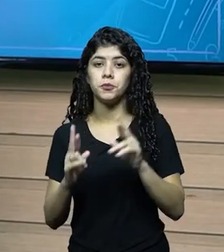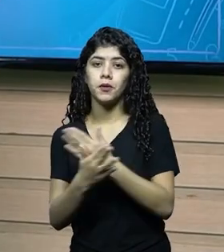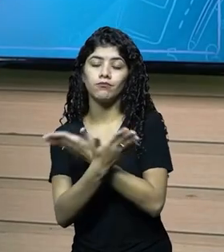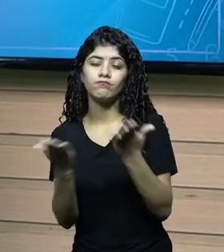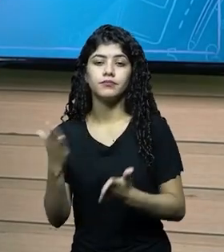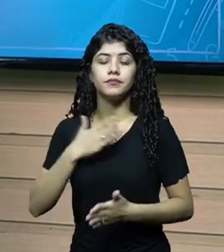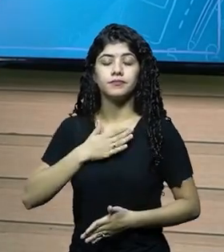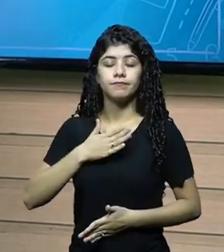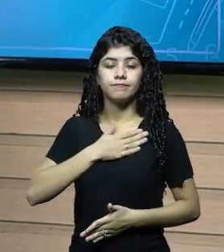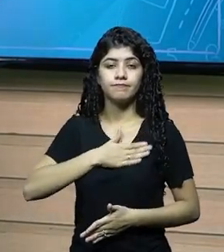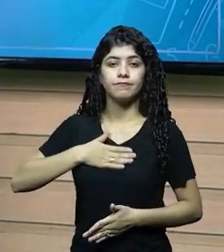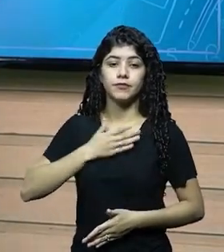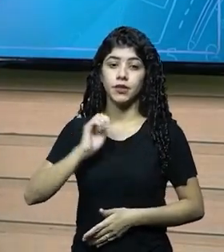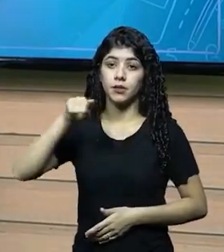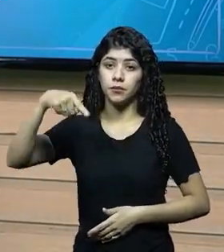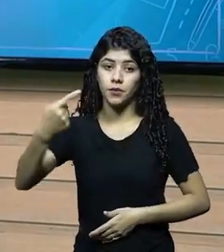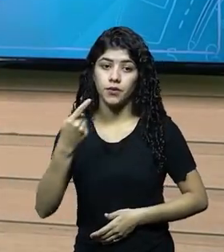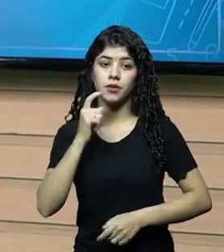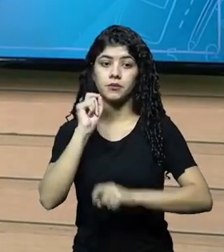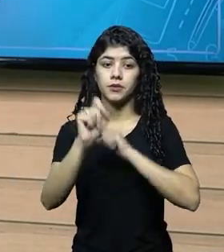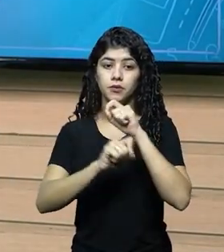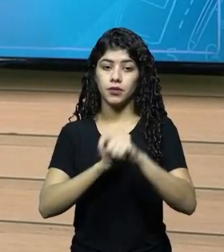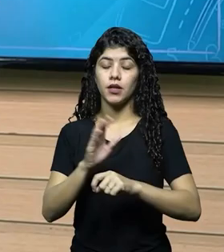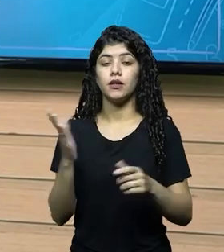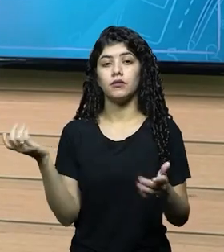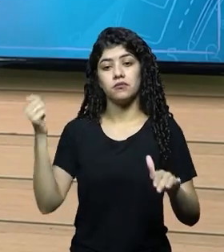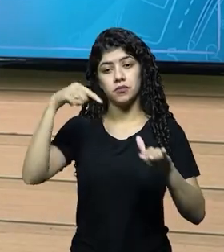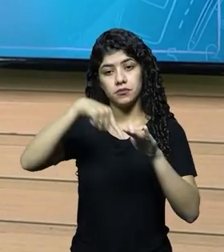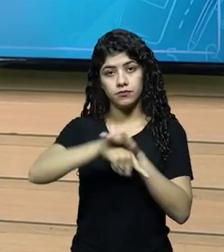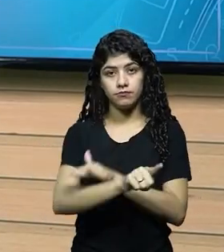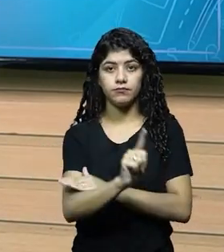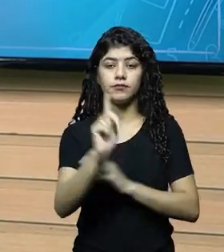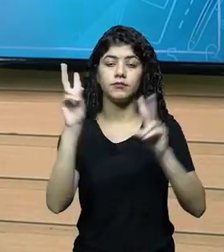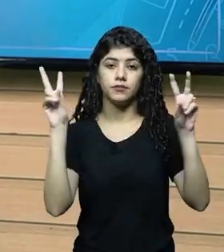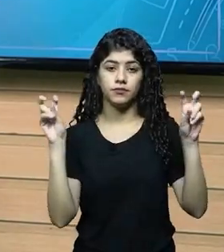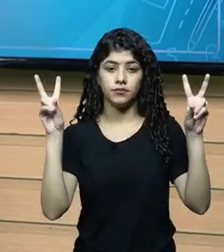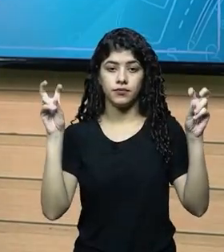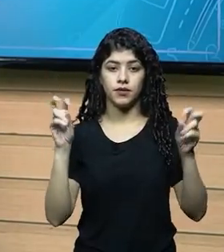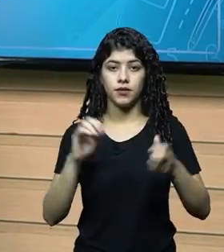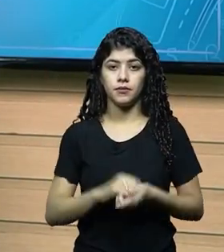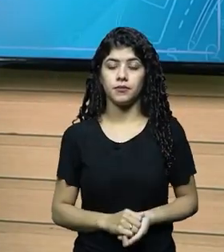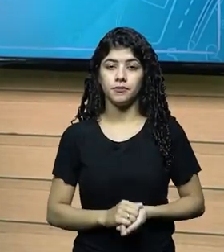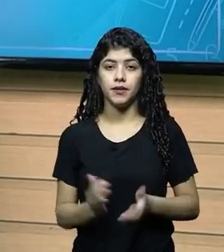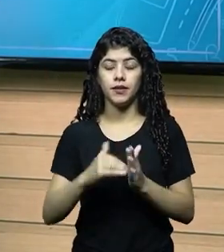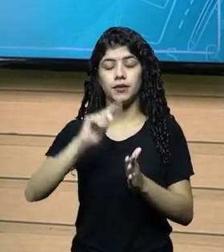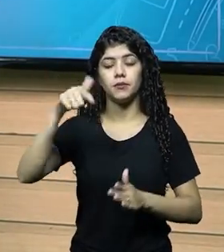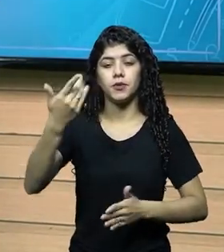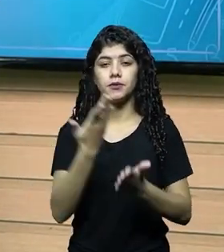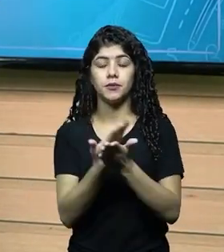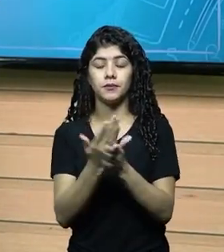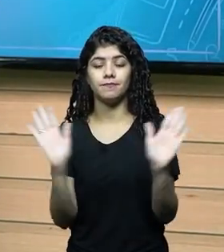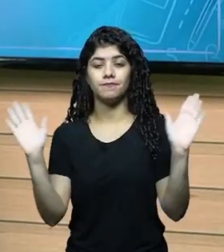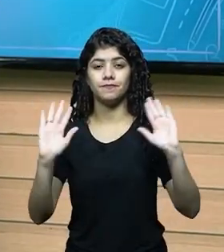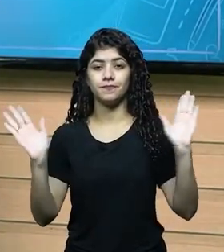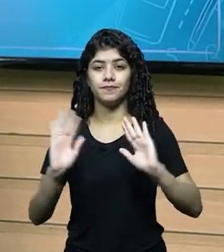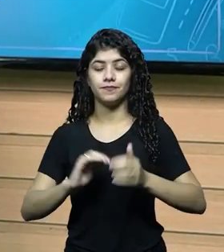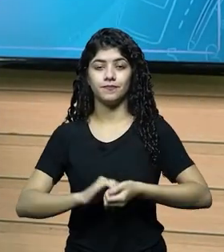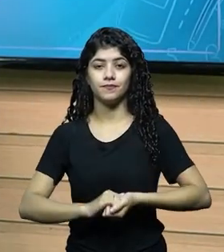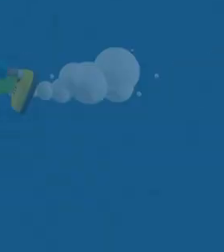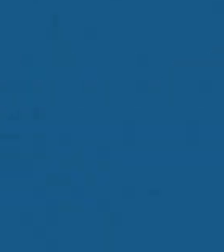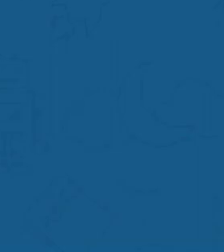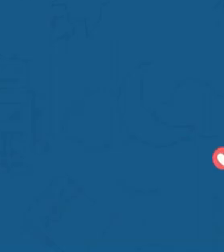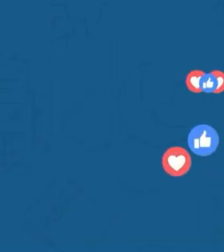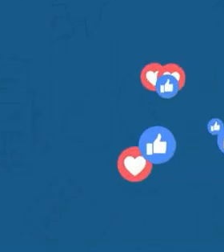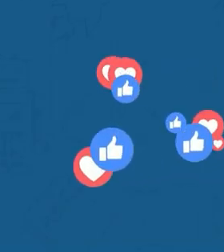foi a nossa aula de hoje. Espero que vocês tenham gostado. A próxima nós vamos aprofundar esse assunto. É isso aí. Até a